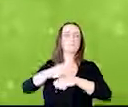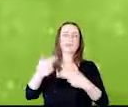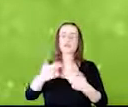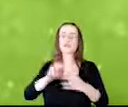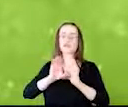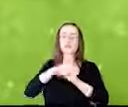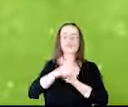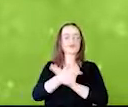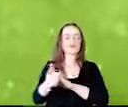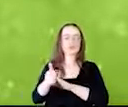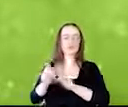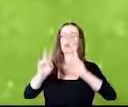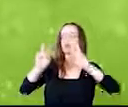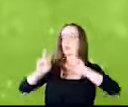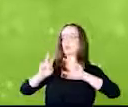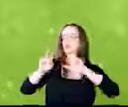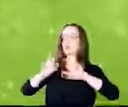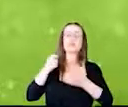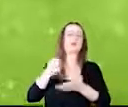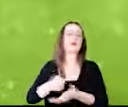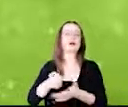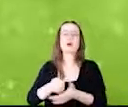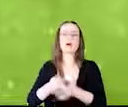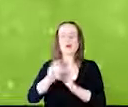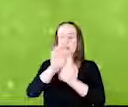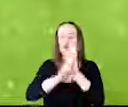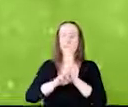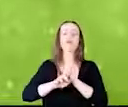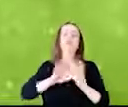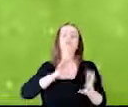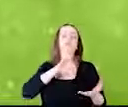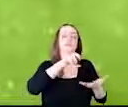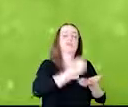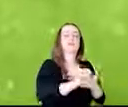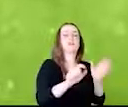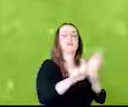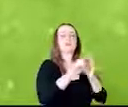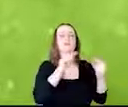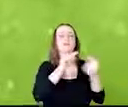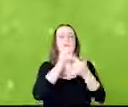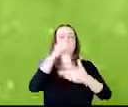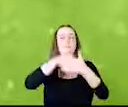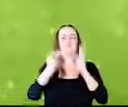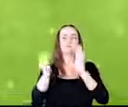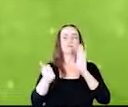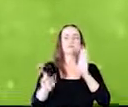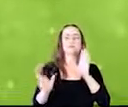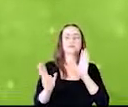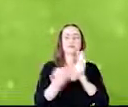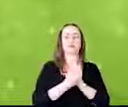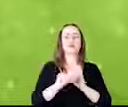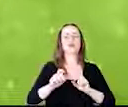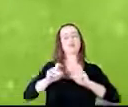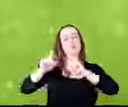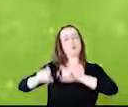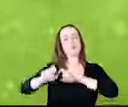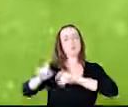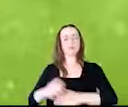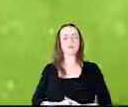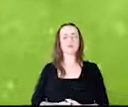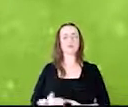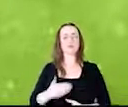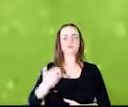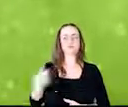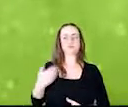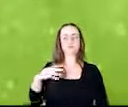esse termo, essa exigência de uma reserva legal dentro da propriedade rural. Esse é o nosso CAR, é nosso Cadastro